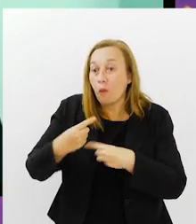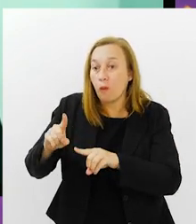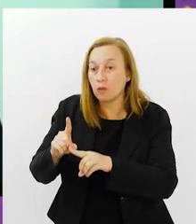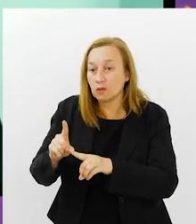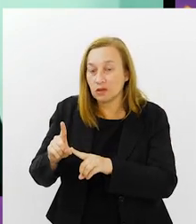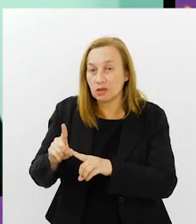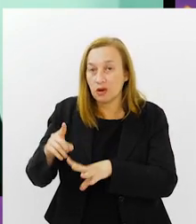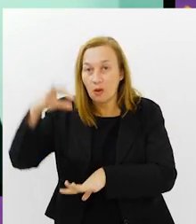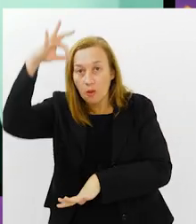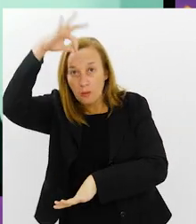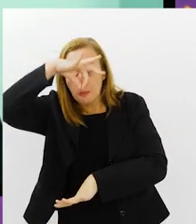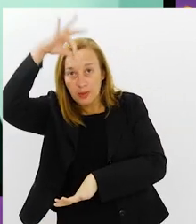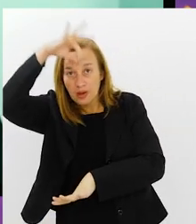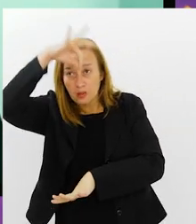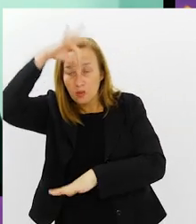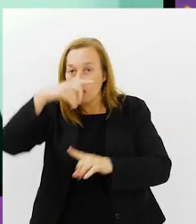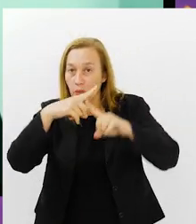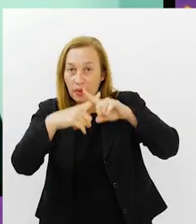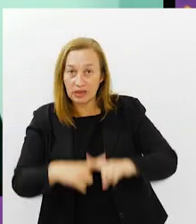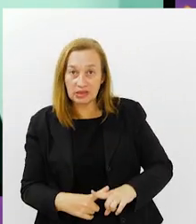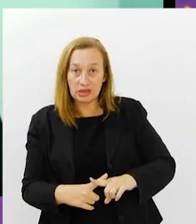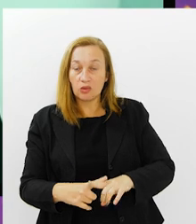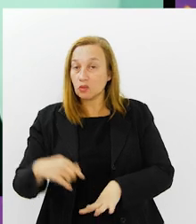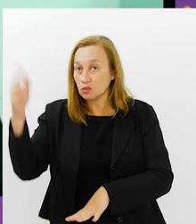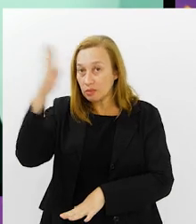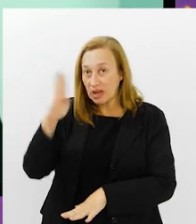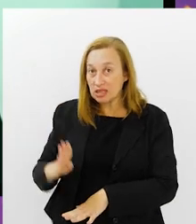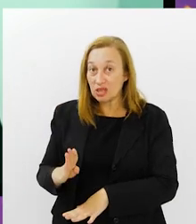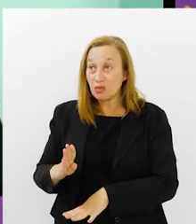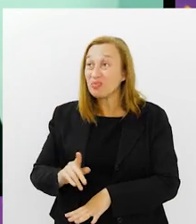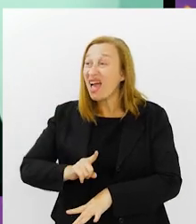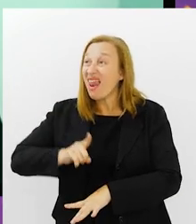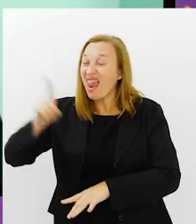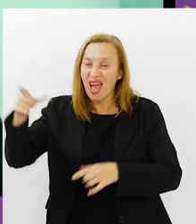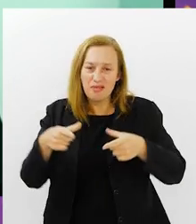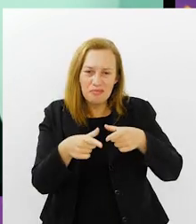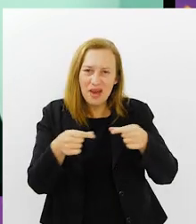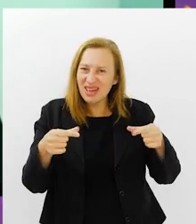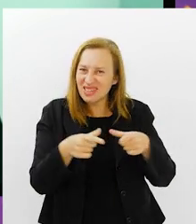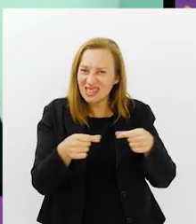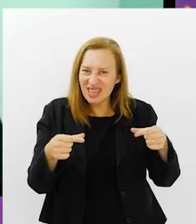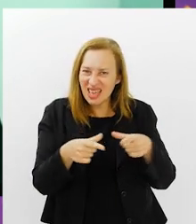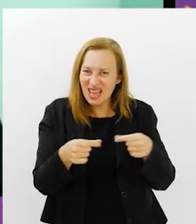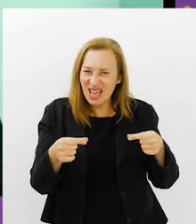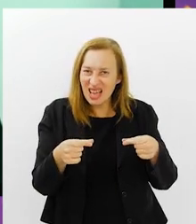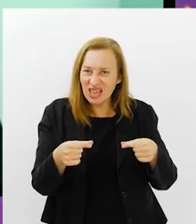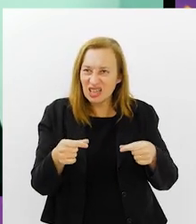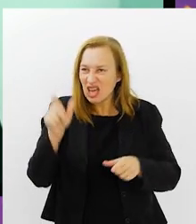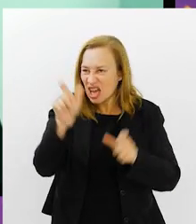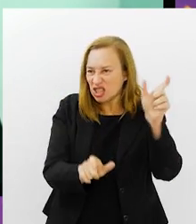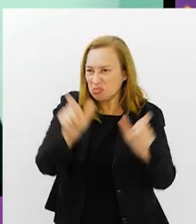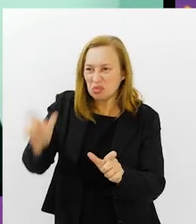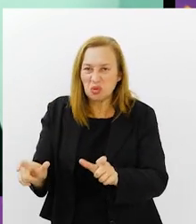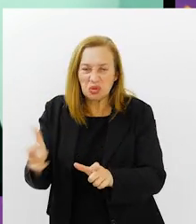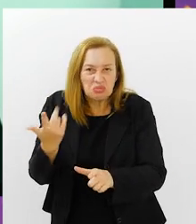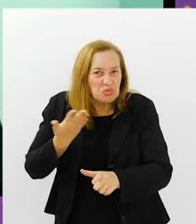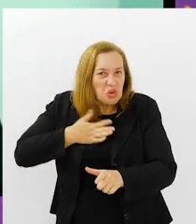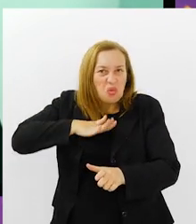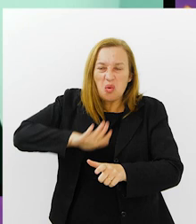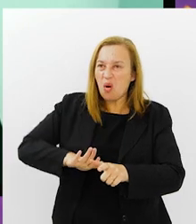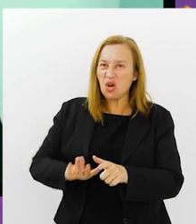Peru no Brasil. O público de Brasília não é um público acostumado com o futebol.